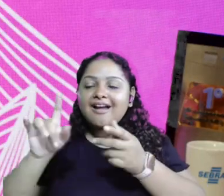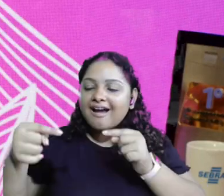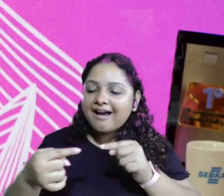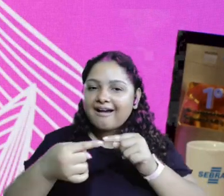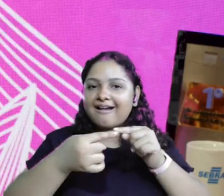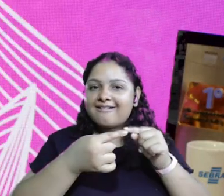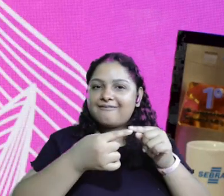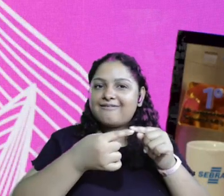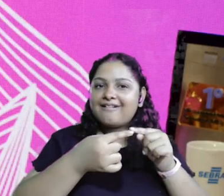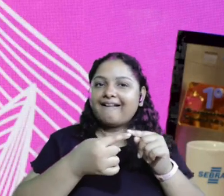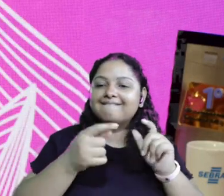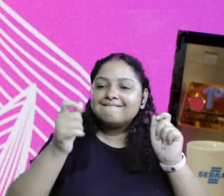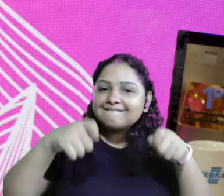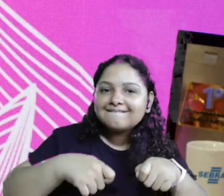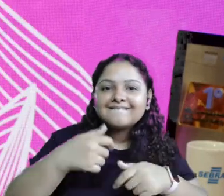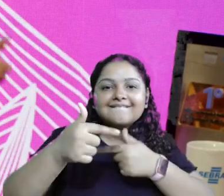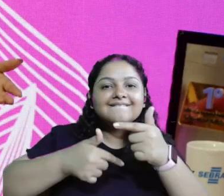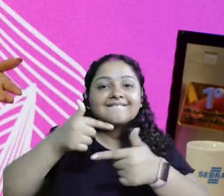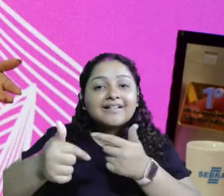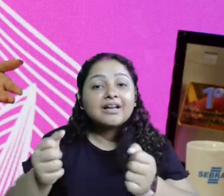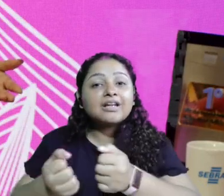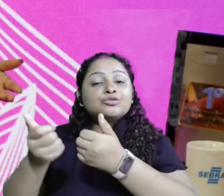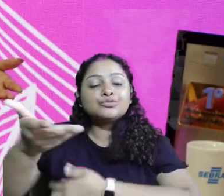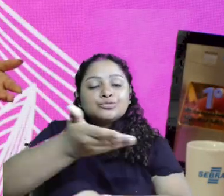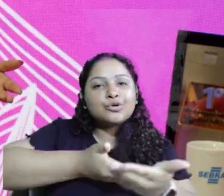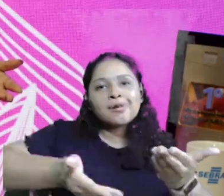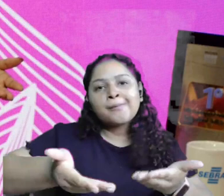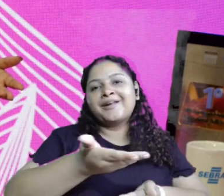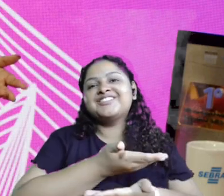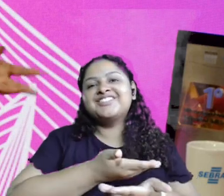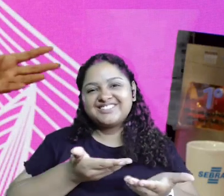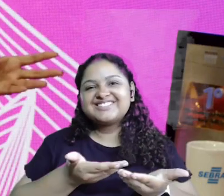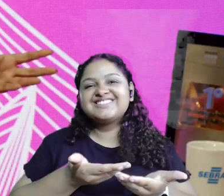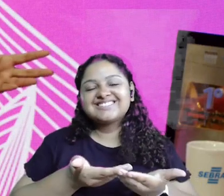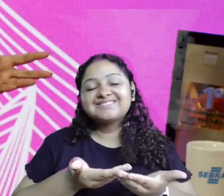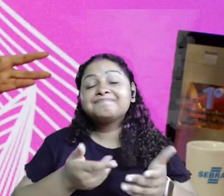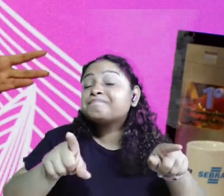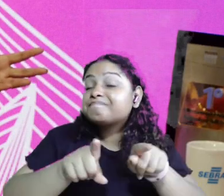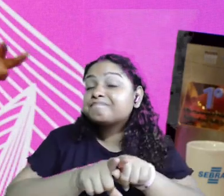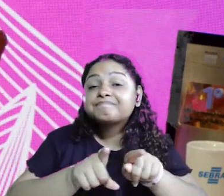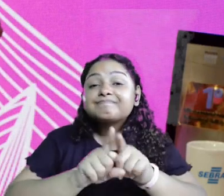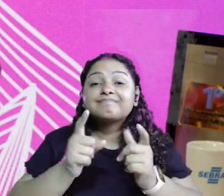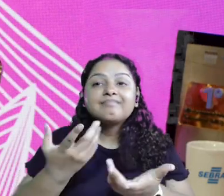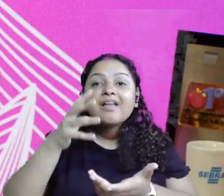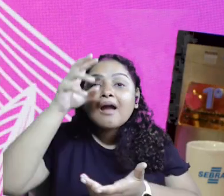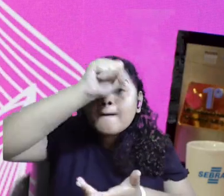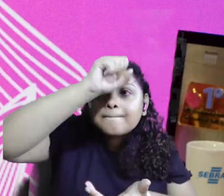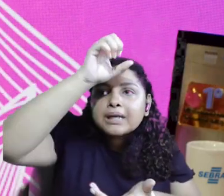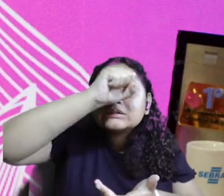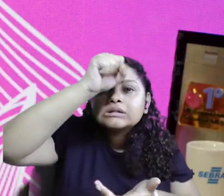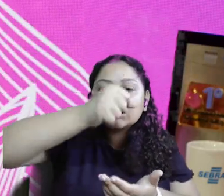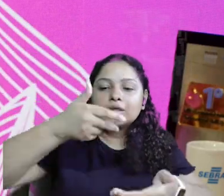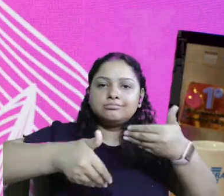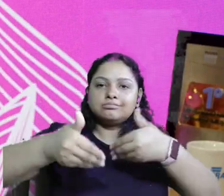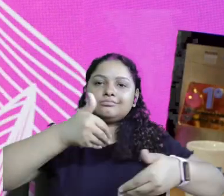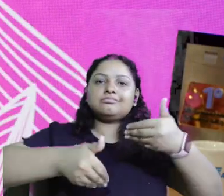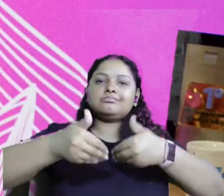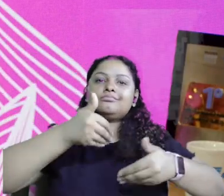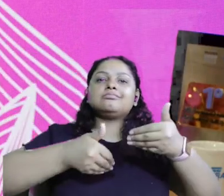numa grande oportunidade de trabalhar de forma colaborativa. Sim. E também aquela coisa da gente aprender a receber.